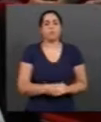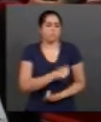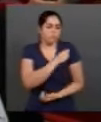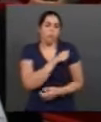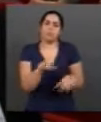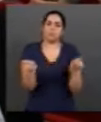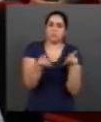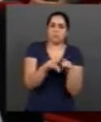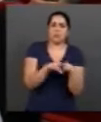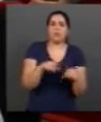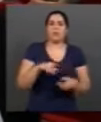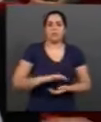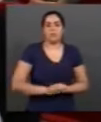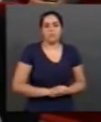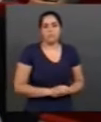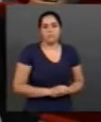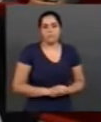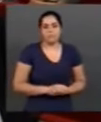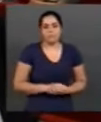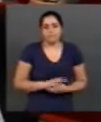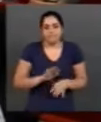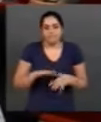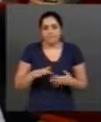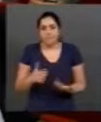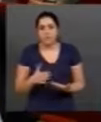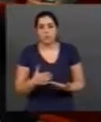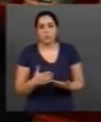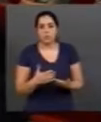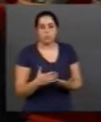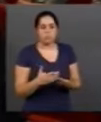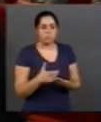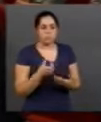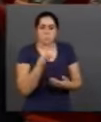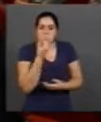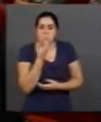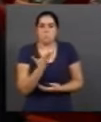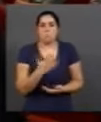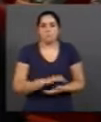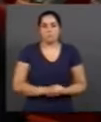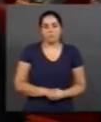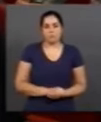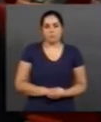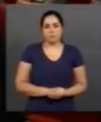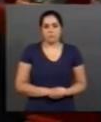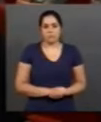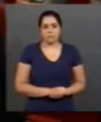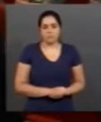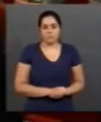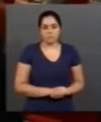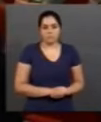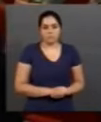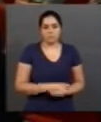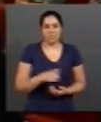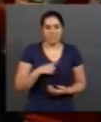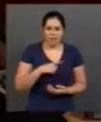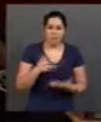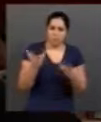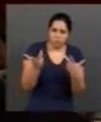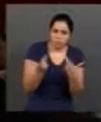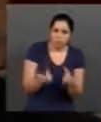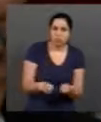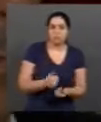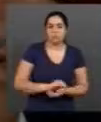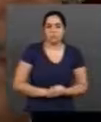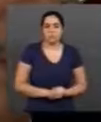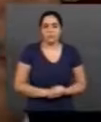e o nosso doutor sai muito gabaritado, muito competente, com muita qualificação. E